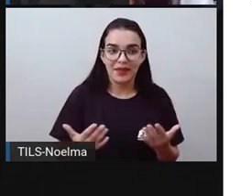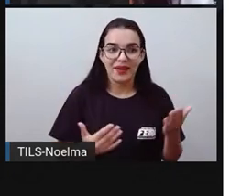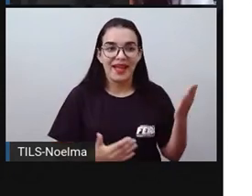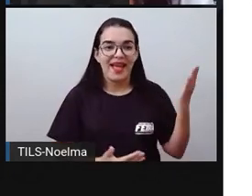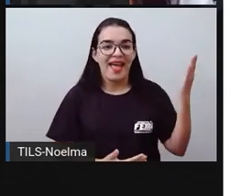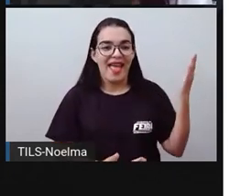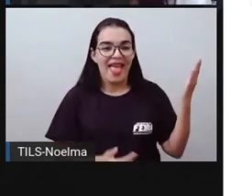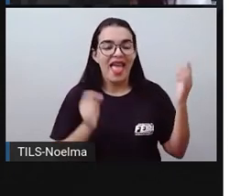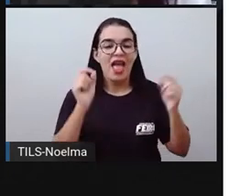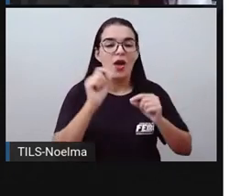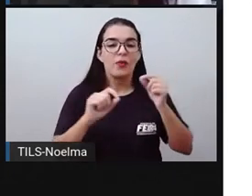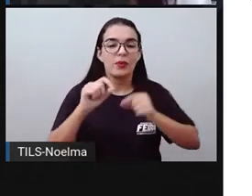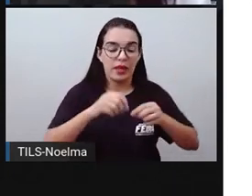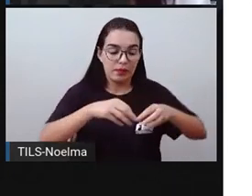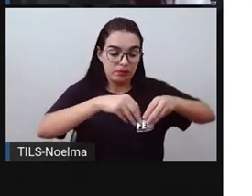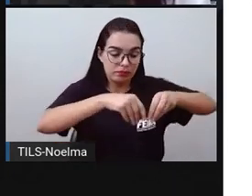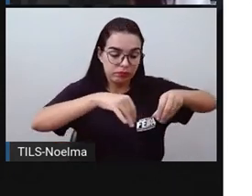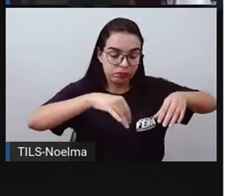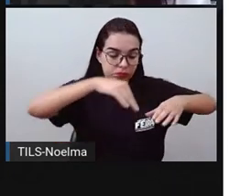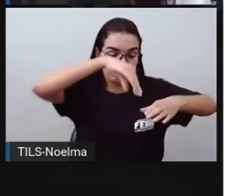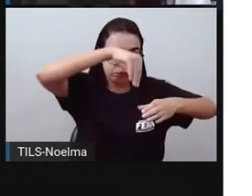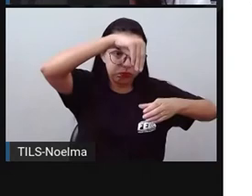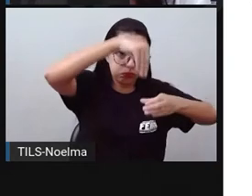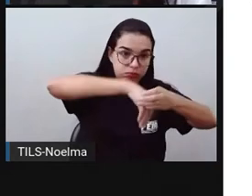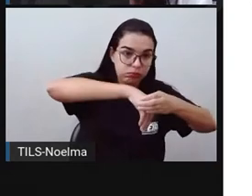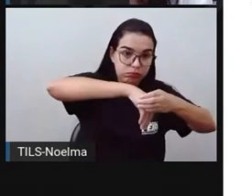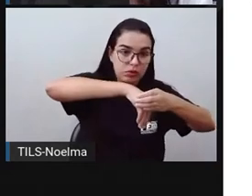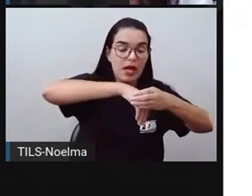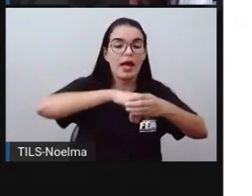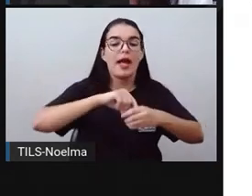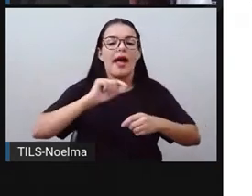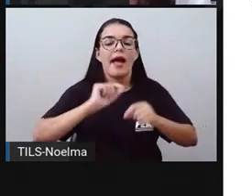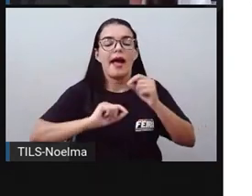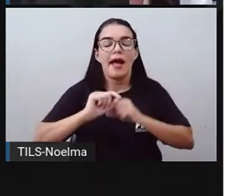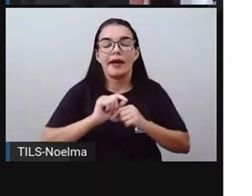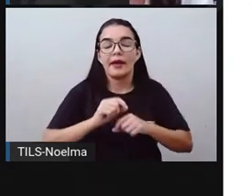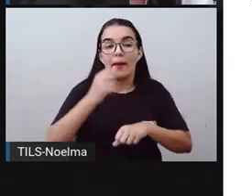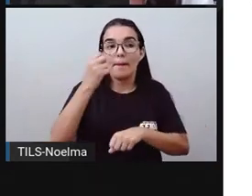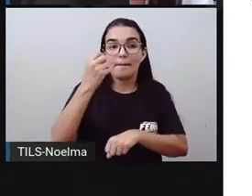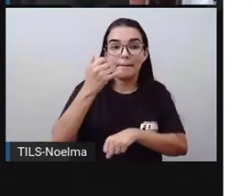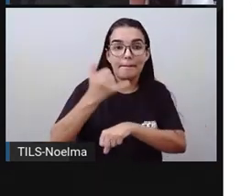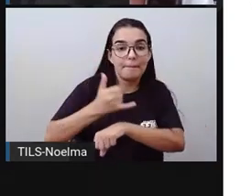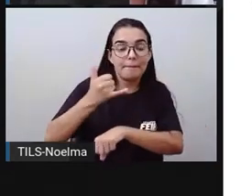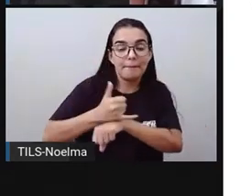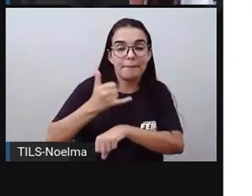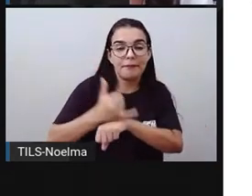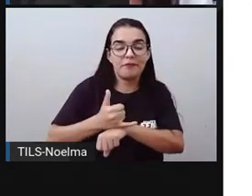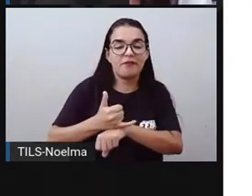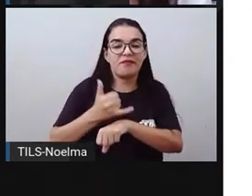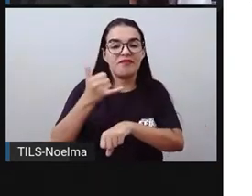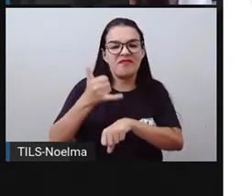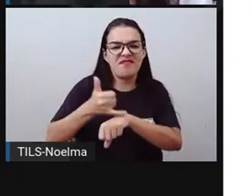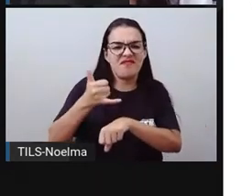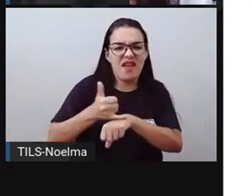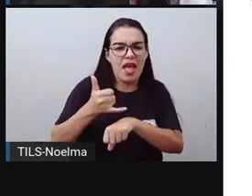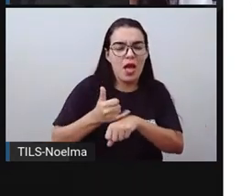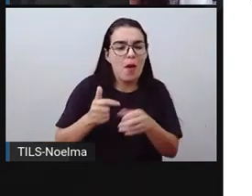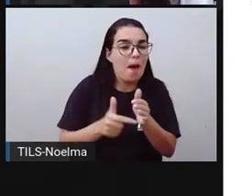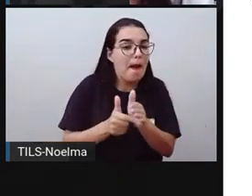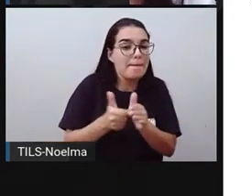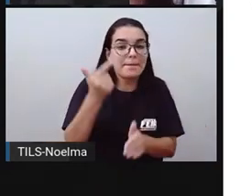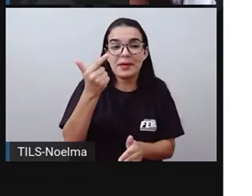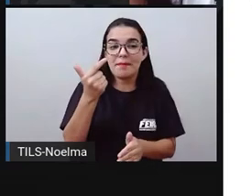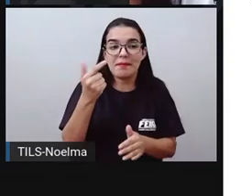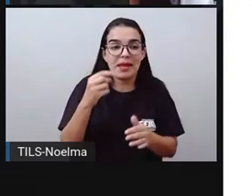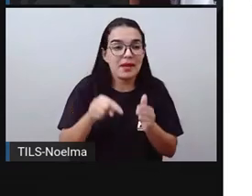pedra fundamental que marca aí o início da construção da primeira estrada de ferro do